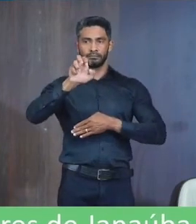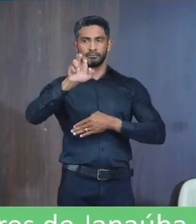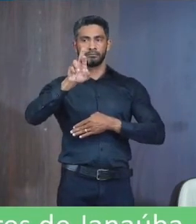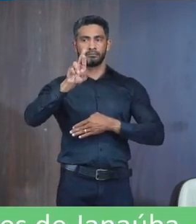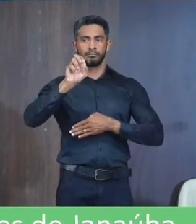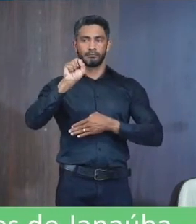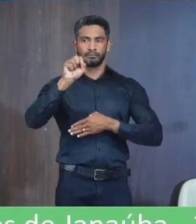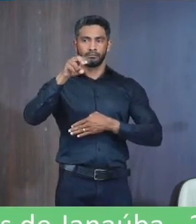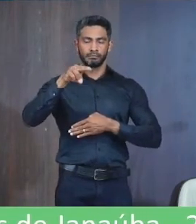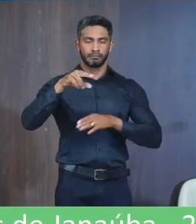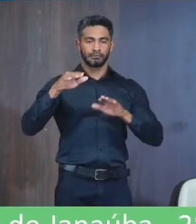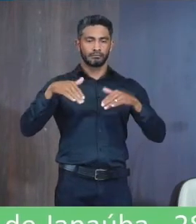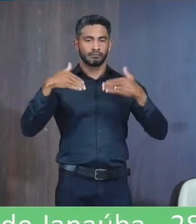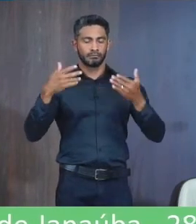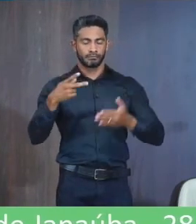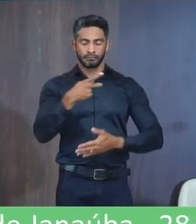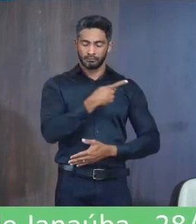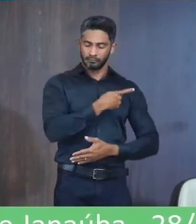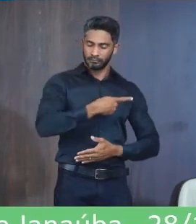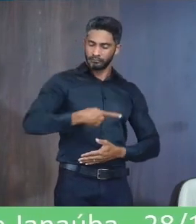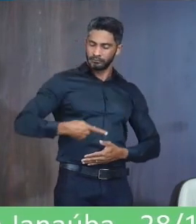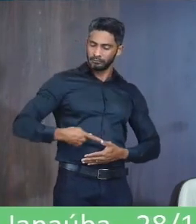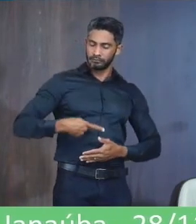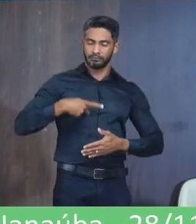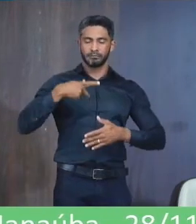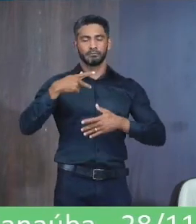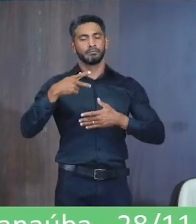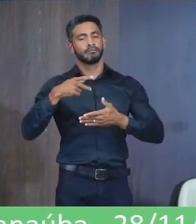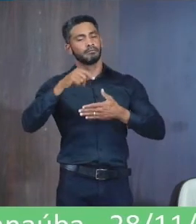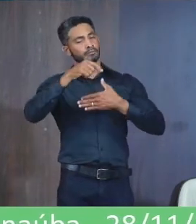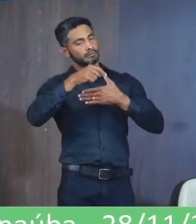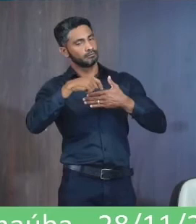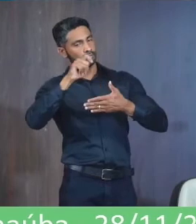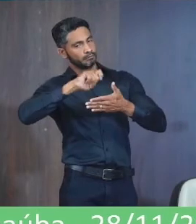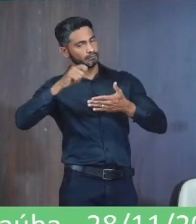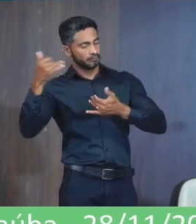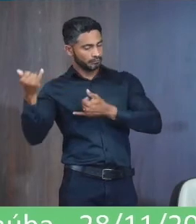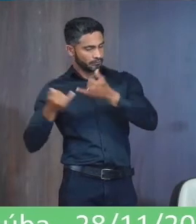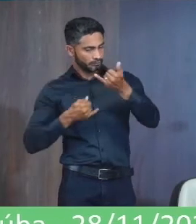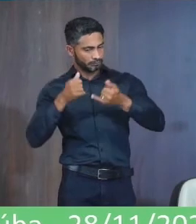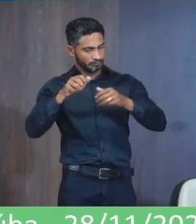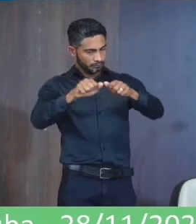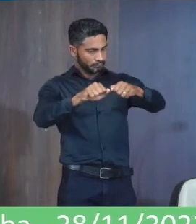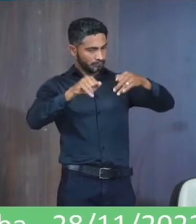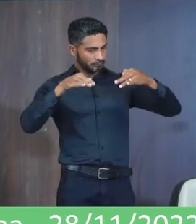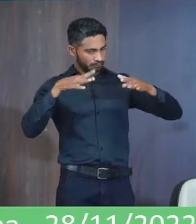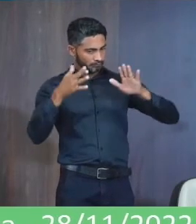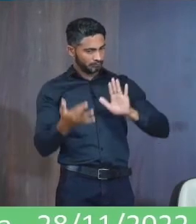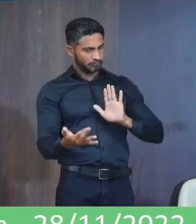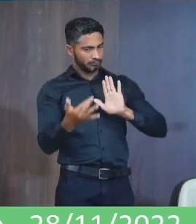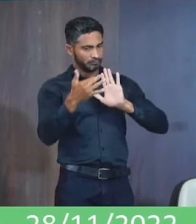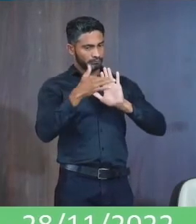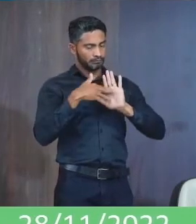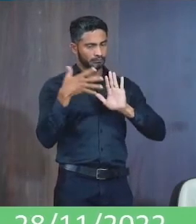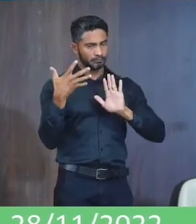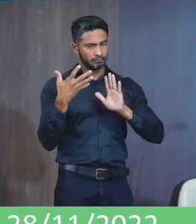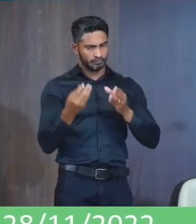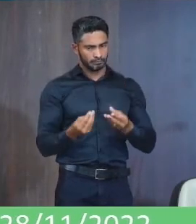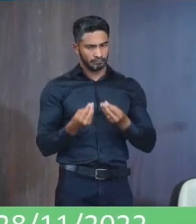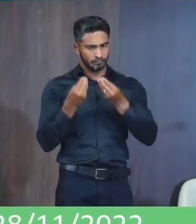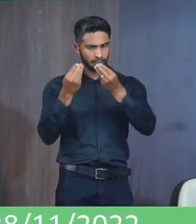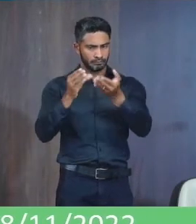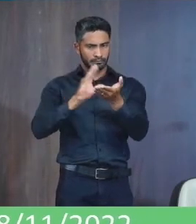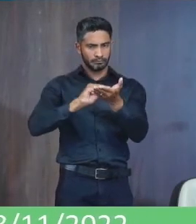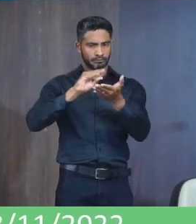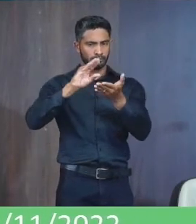Souza Excelente senhor presidente O vereador Subassinado Vem Após ouvir o plenário Na forma regimental Requerer Que concheata